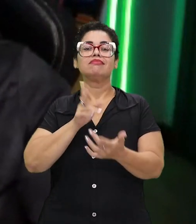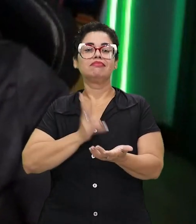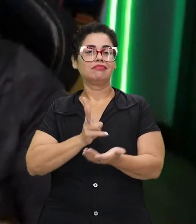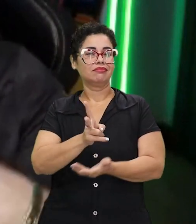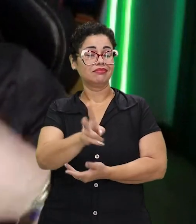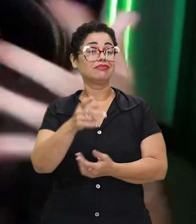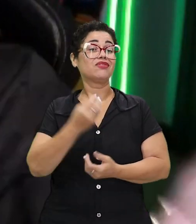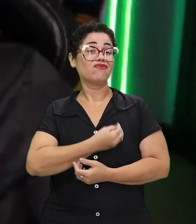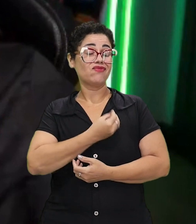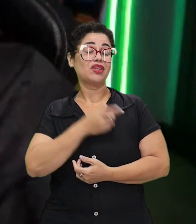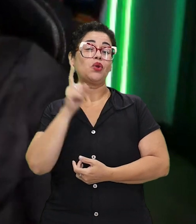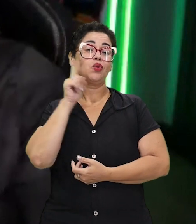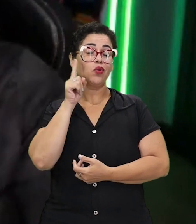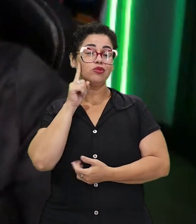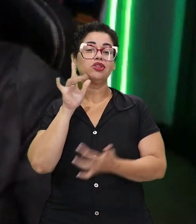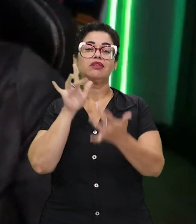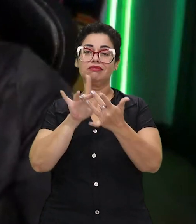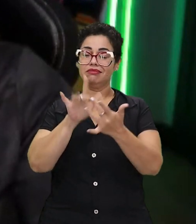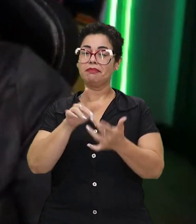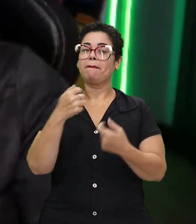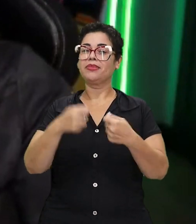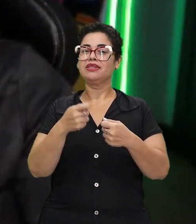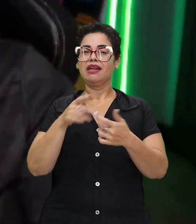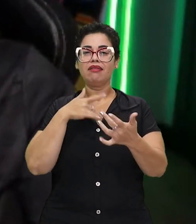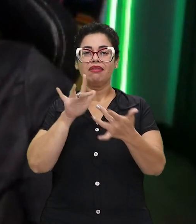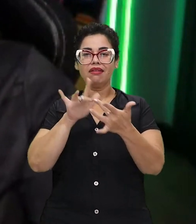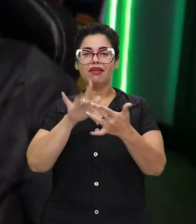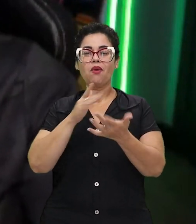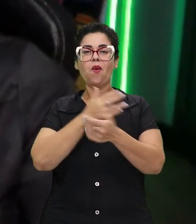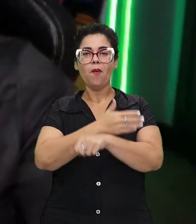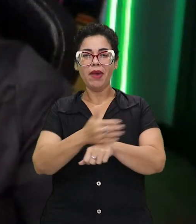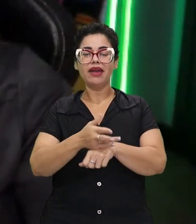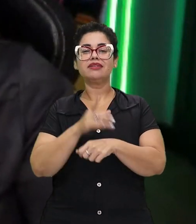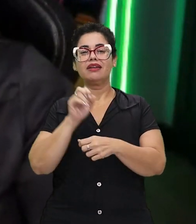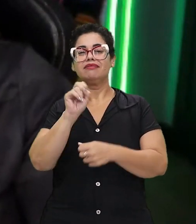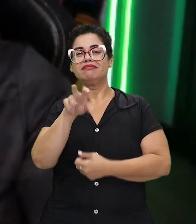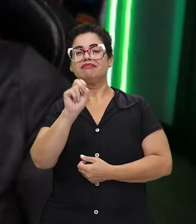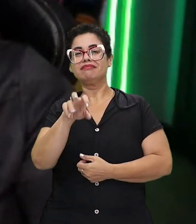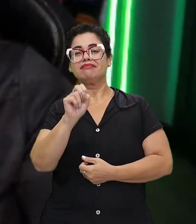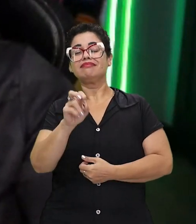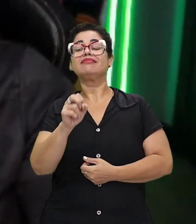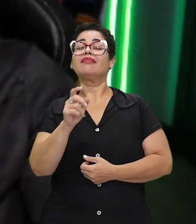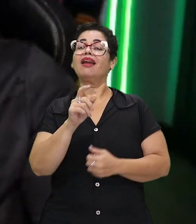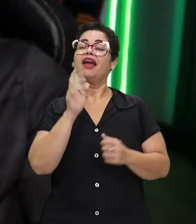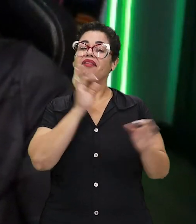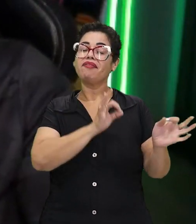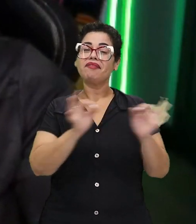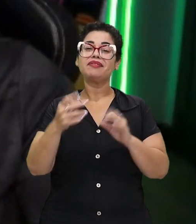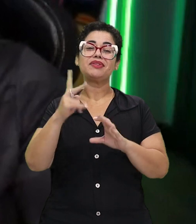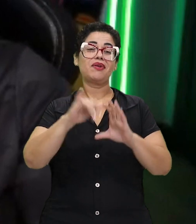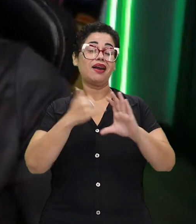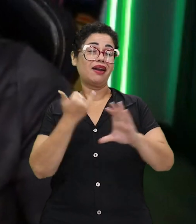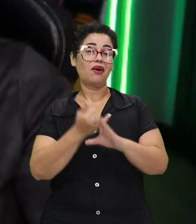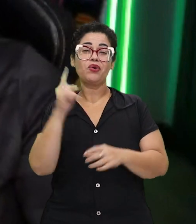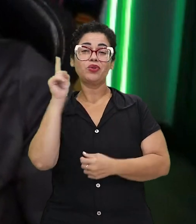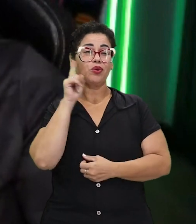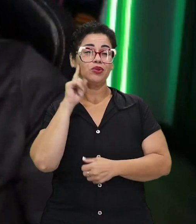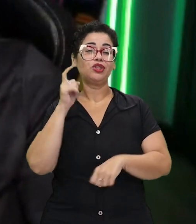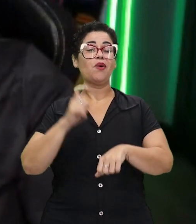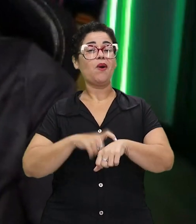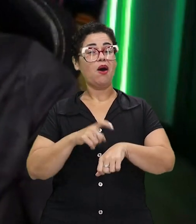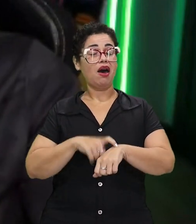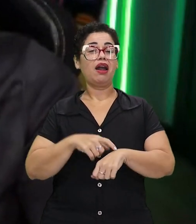partir do momento que você está, sempre ali na vida da pessoa, o cara vai criar um vínculo com você. Então, ele vai estar sempre ali acompanhando o seu canal,